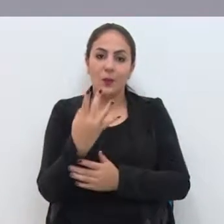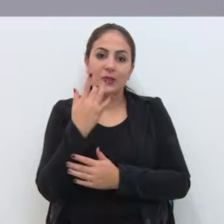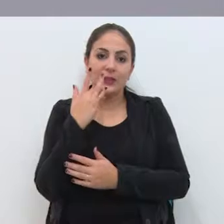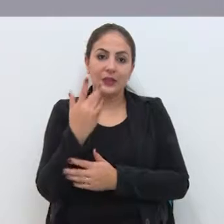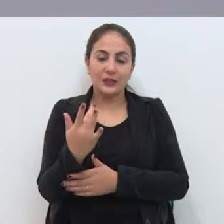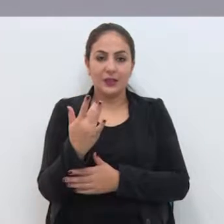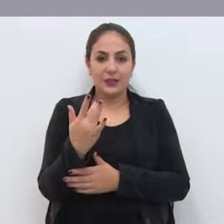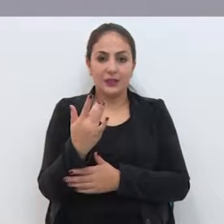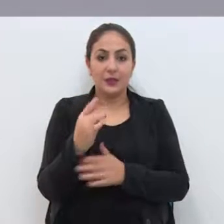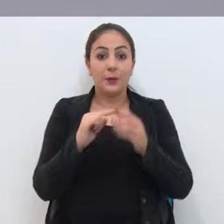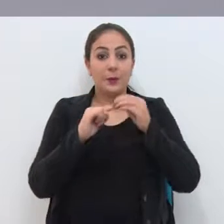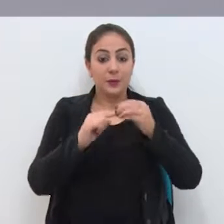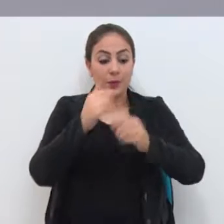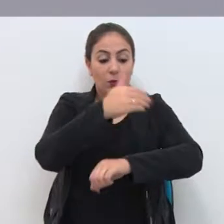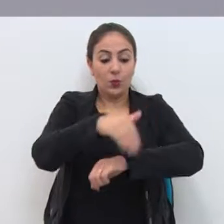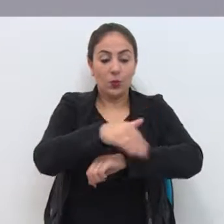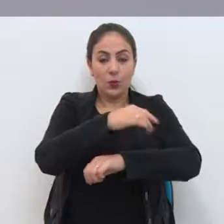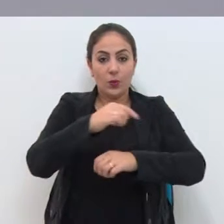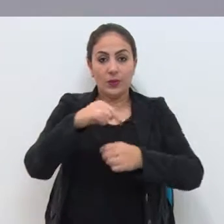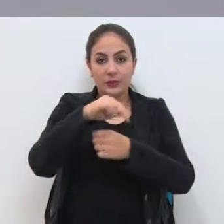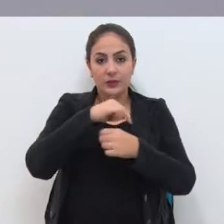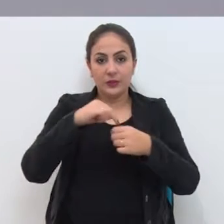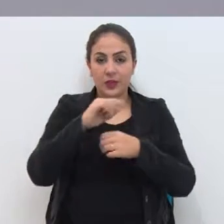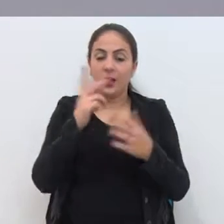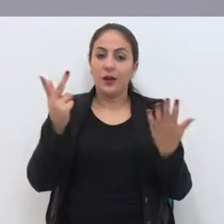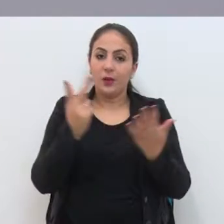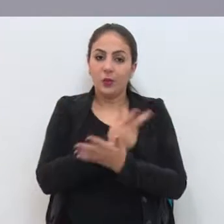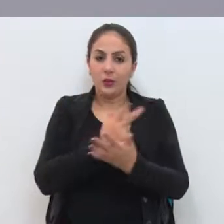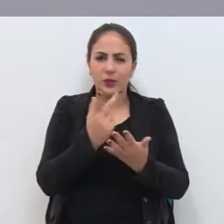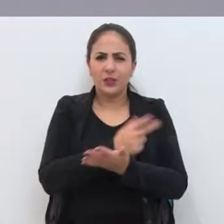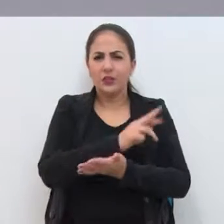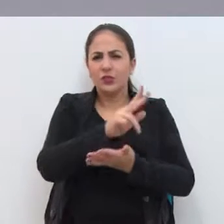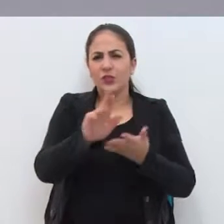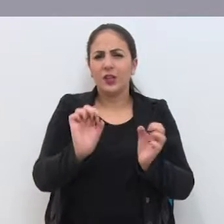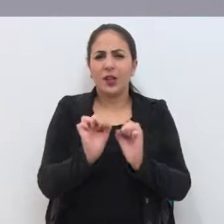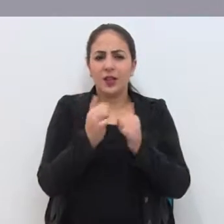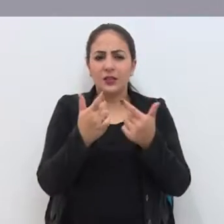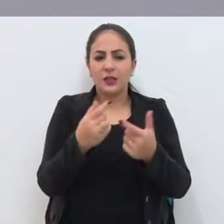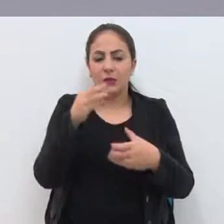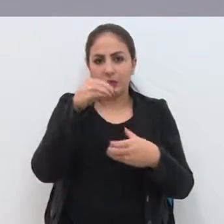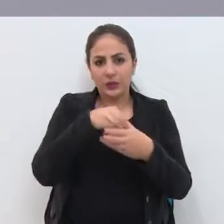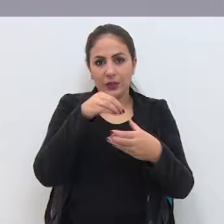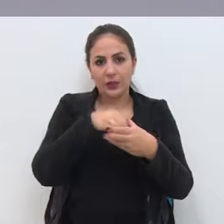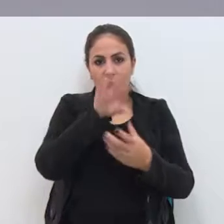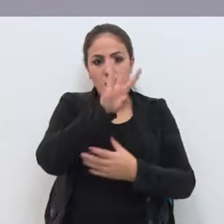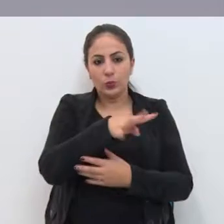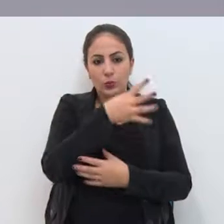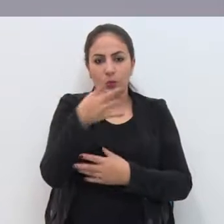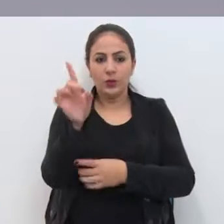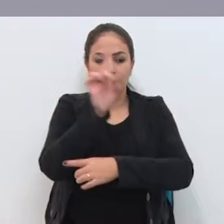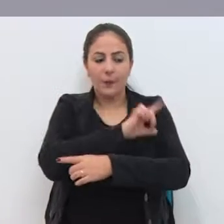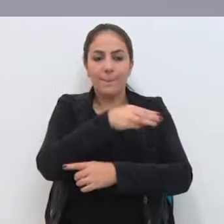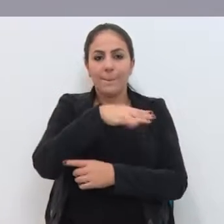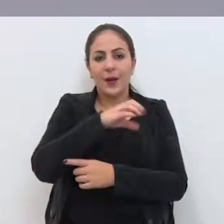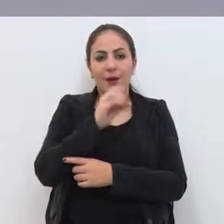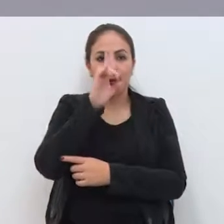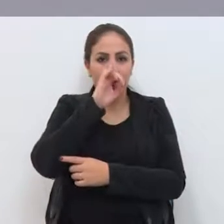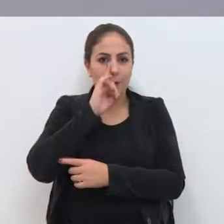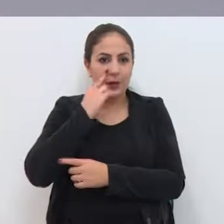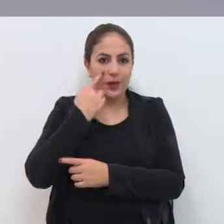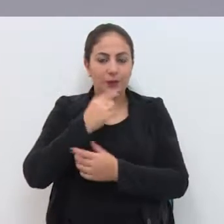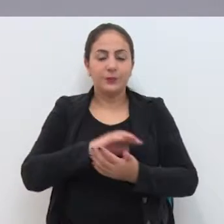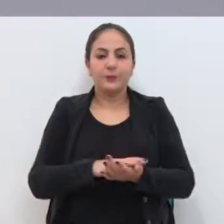da tarde, nas principais ruas da cidade, acontecem várias ações dentro da programação do Maio Amarelo.